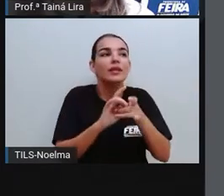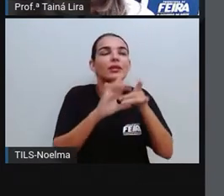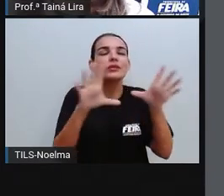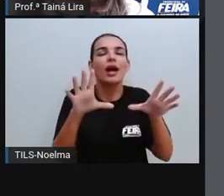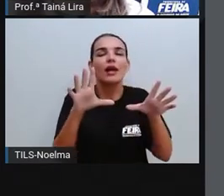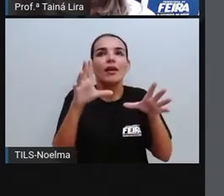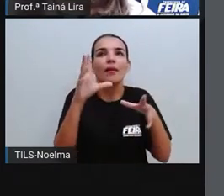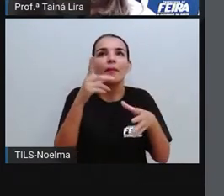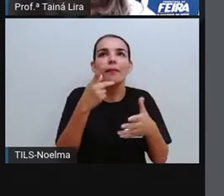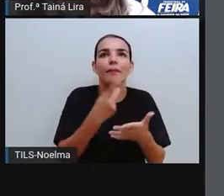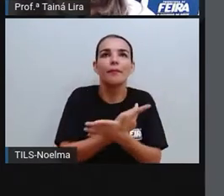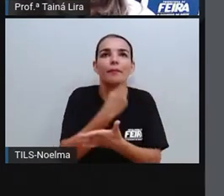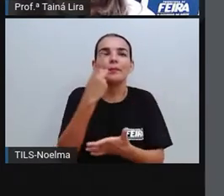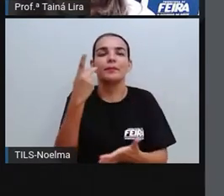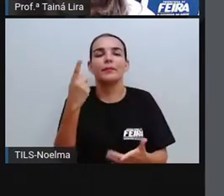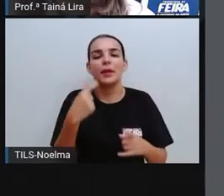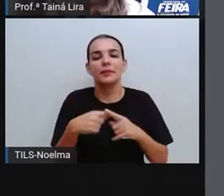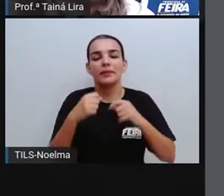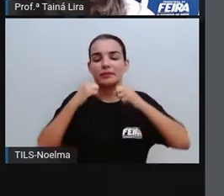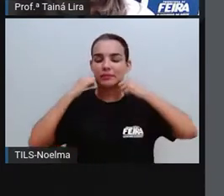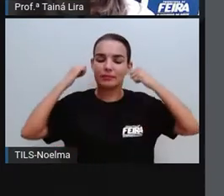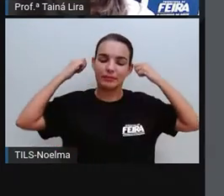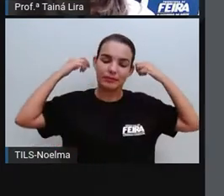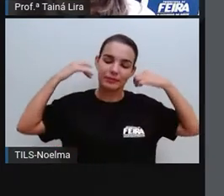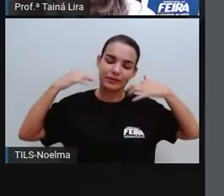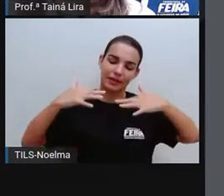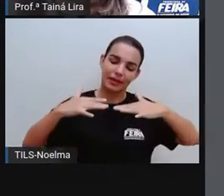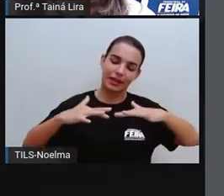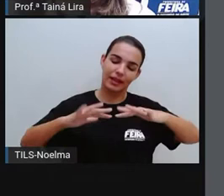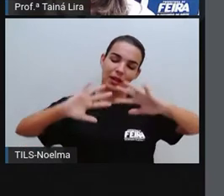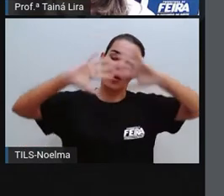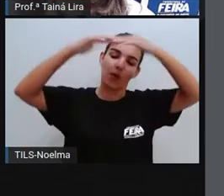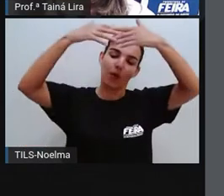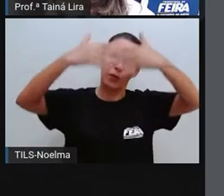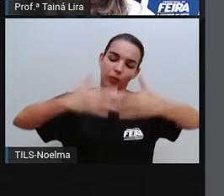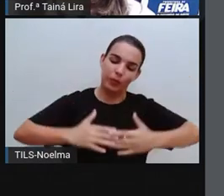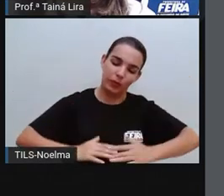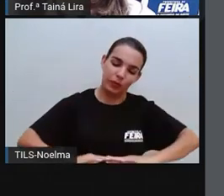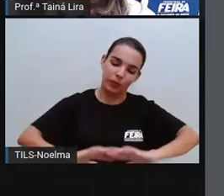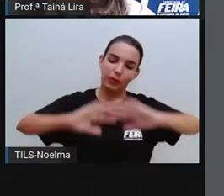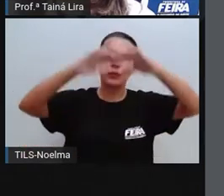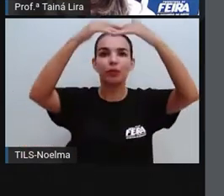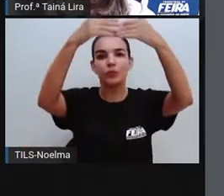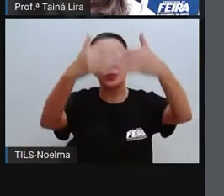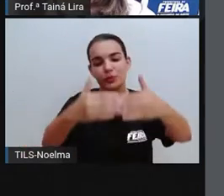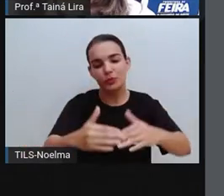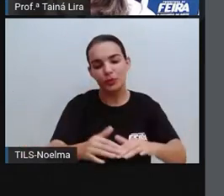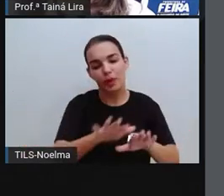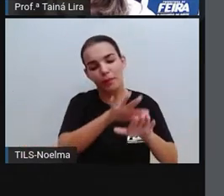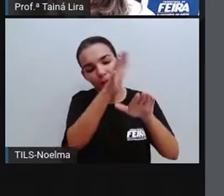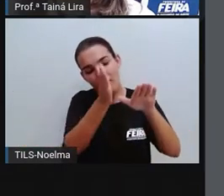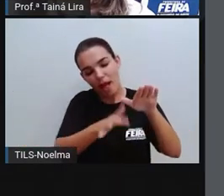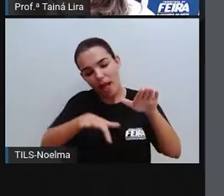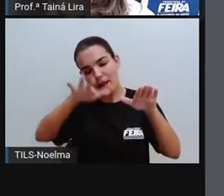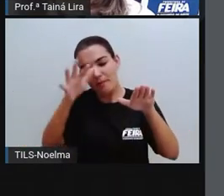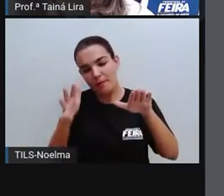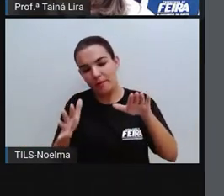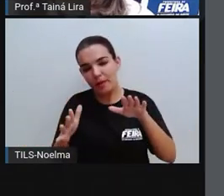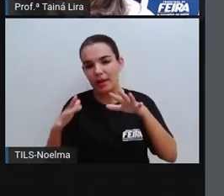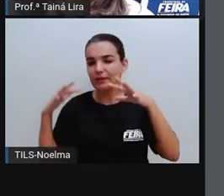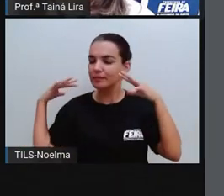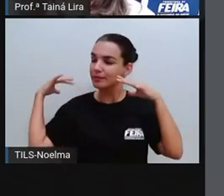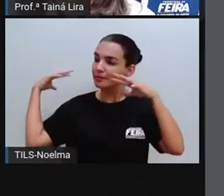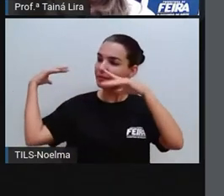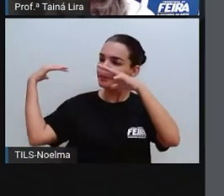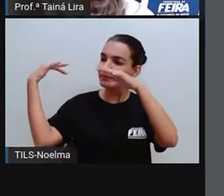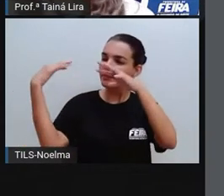pelas ondas no seu eterno ir e vir. E diante do horizonte, as respostas pareciam surgir.